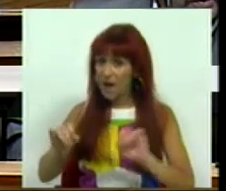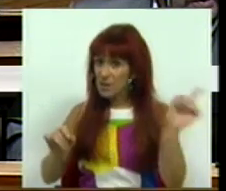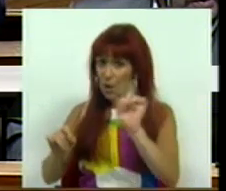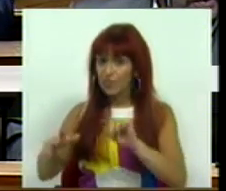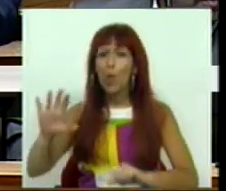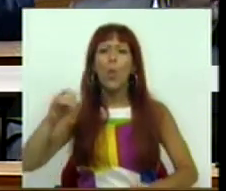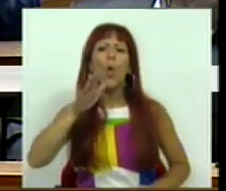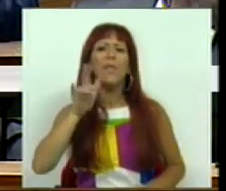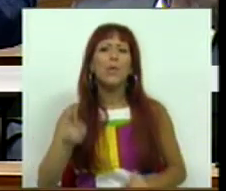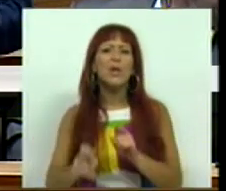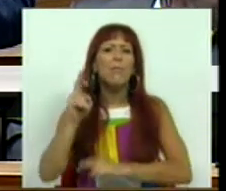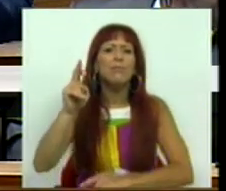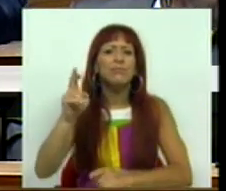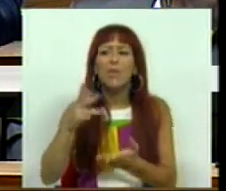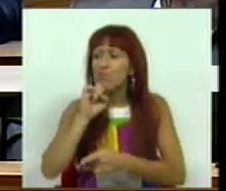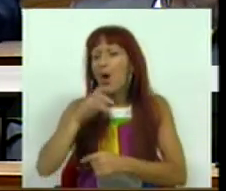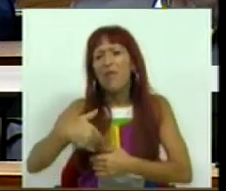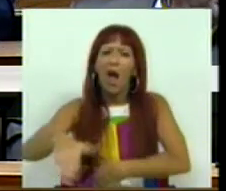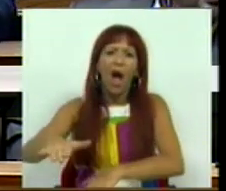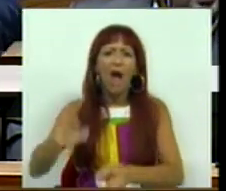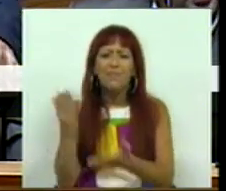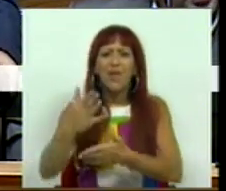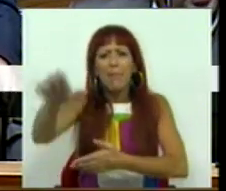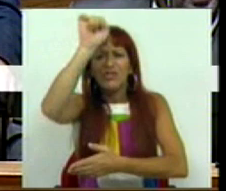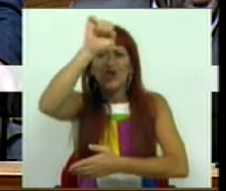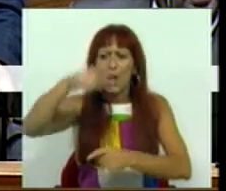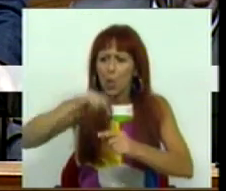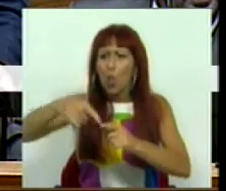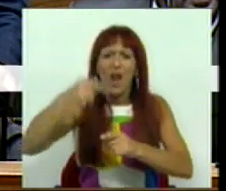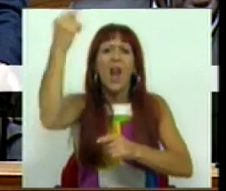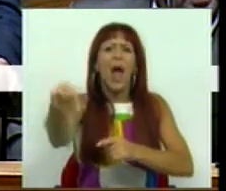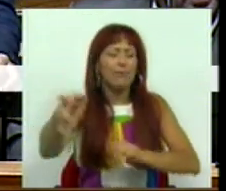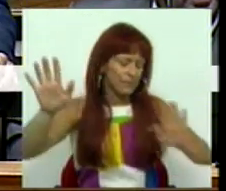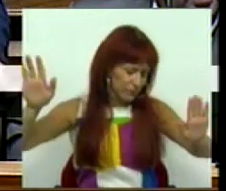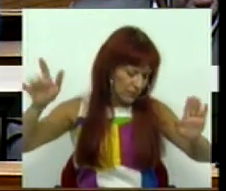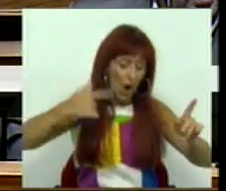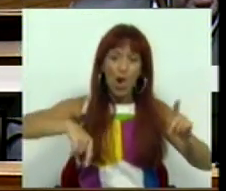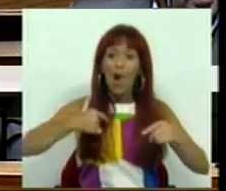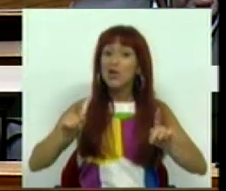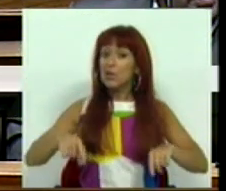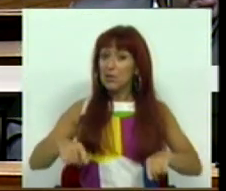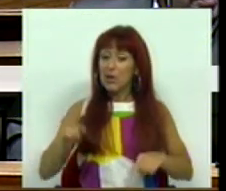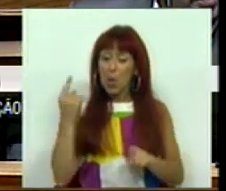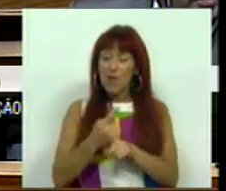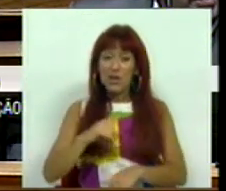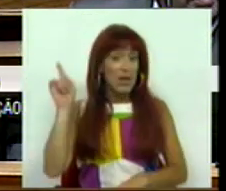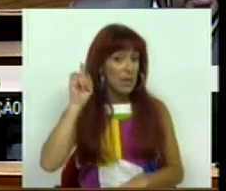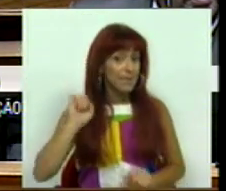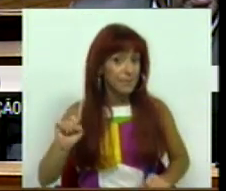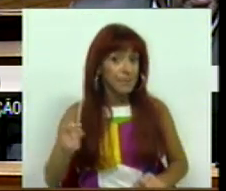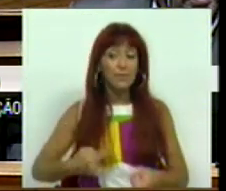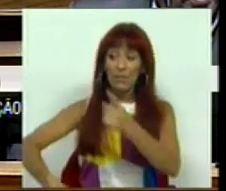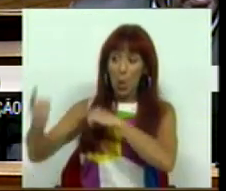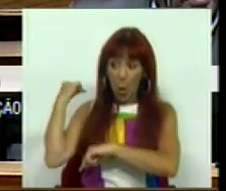quando diz que esses aumentos, afinal, já podem existir a partir de janeiro do próximo ano. Para nós são bens essenciais e